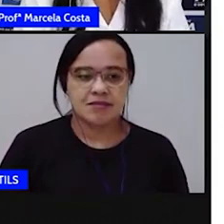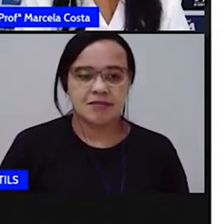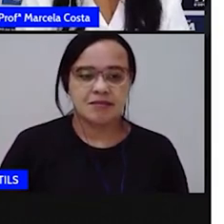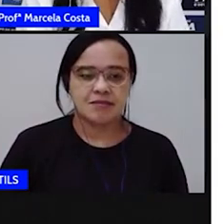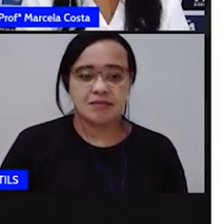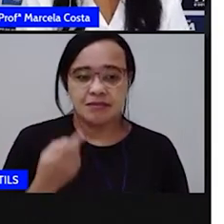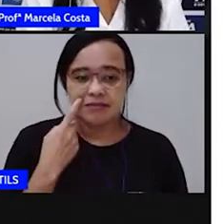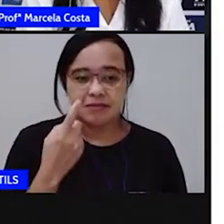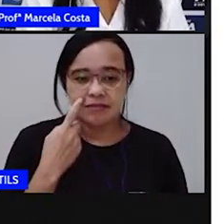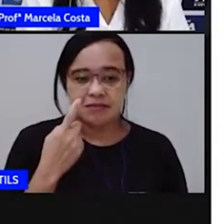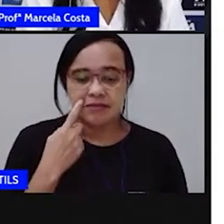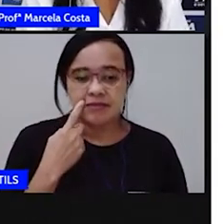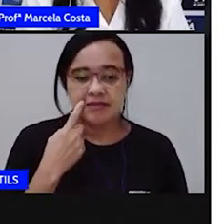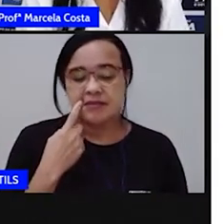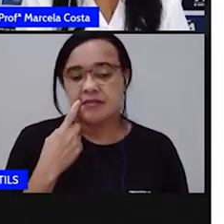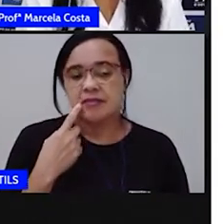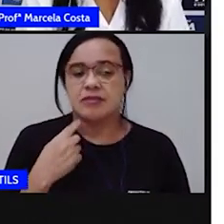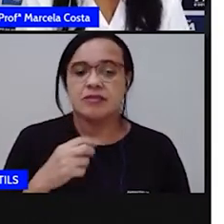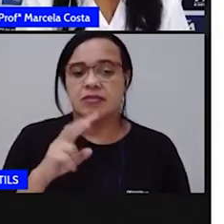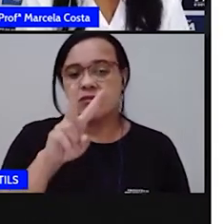Vamos ver quantas vogais tem?